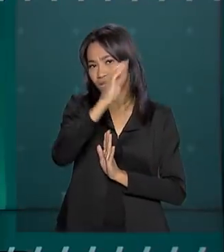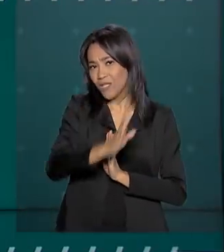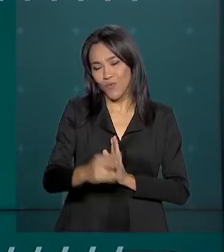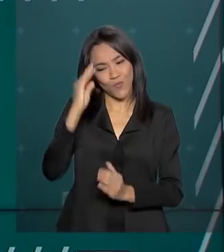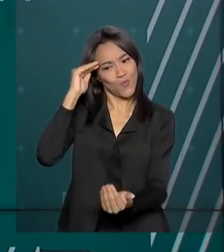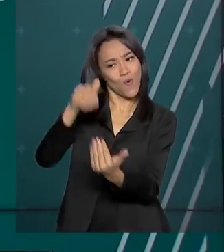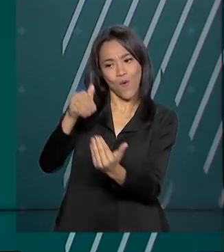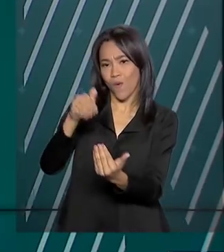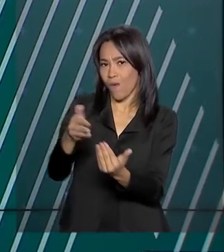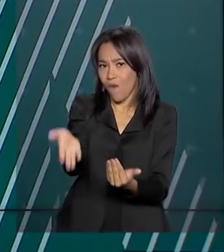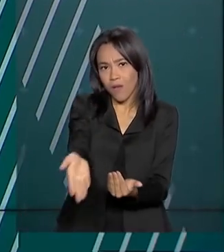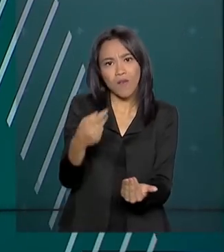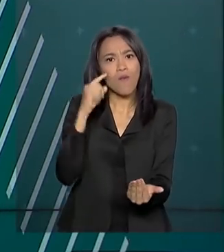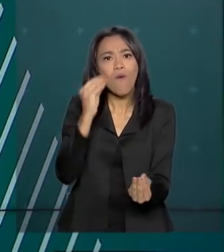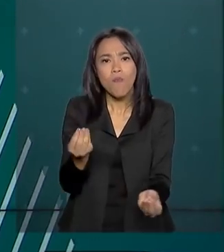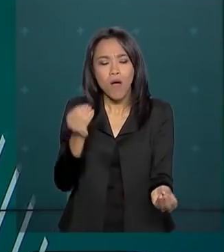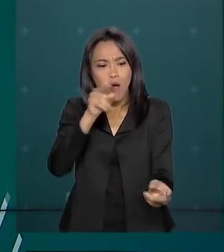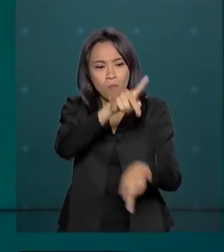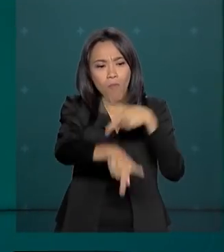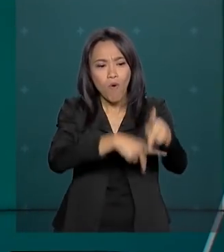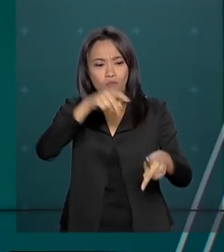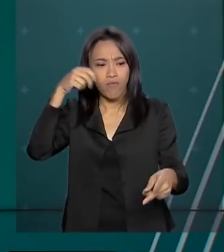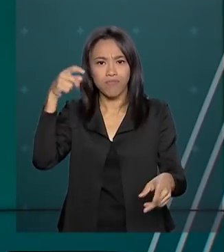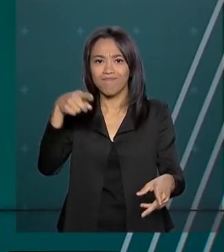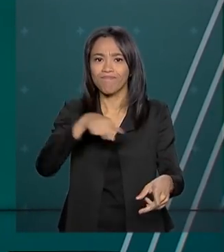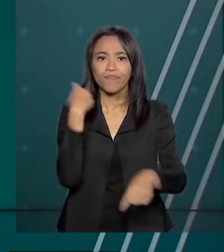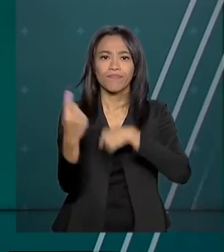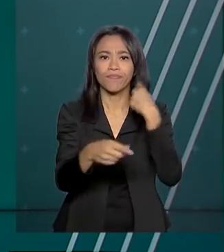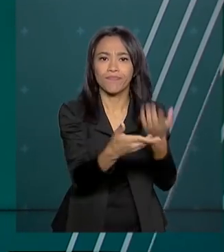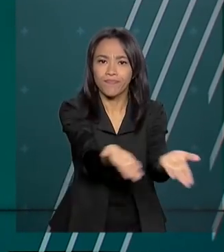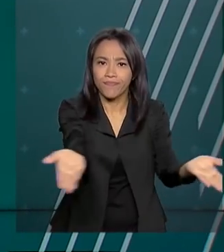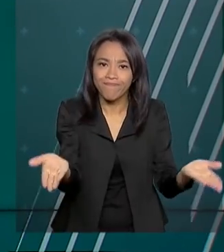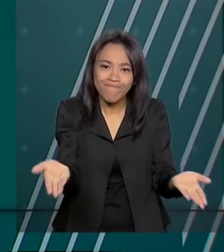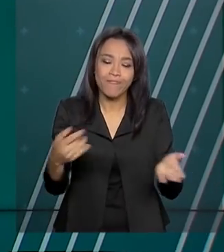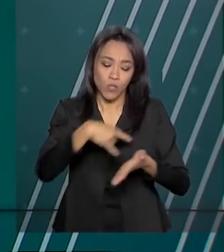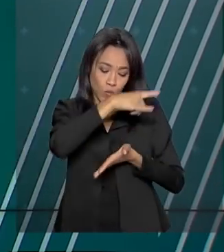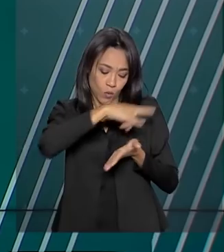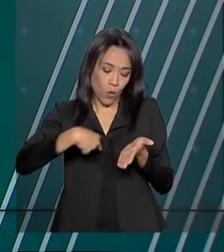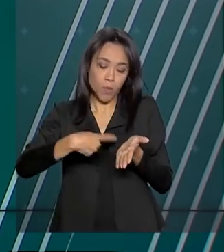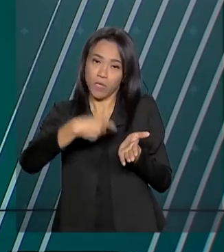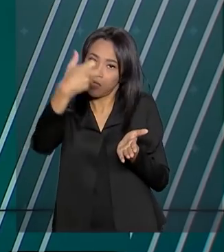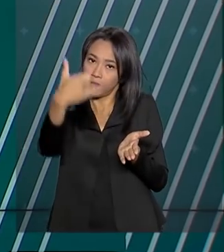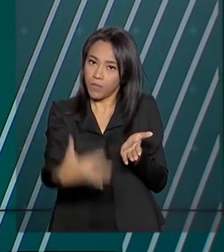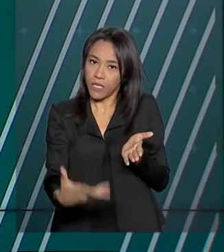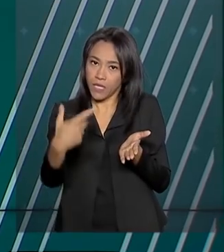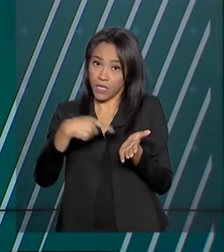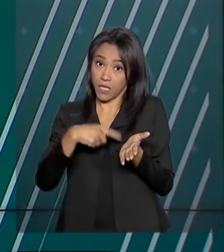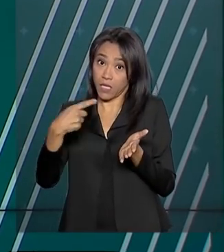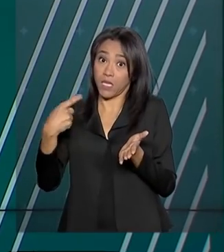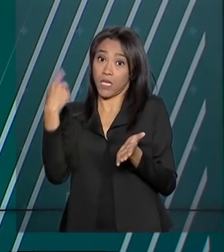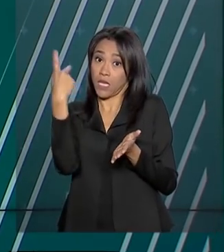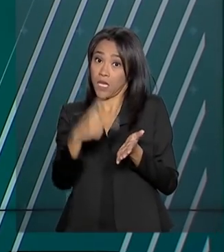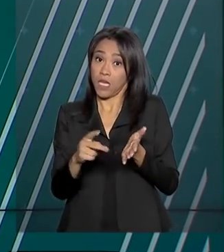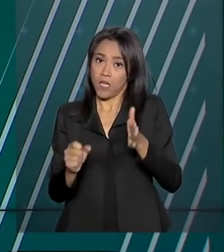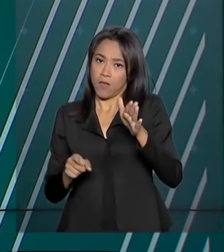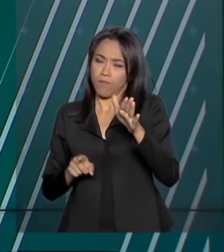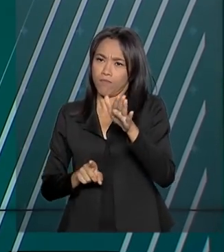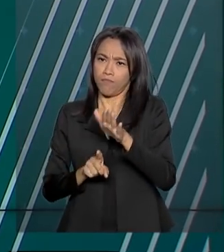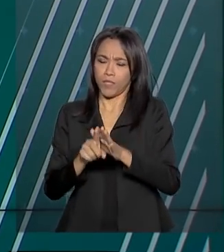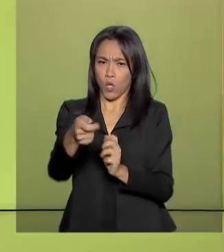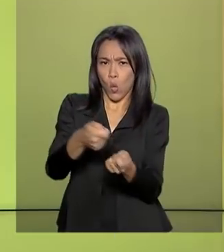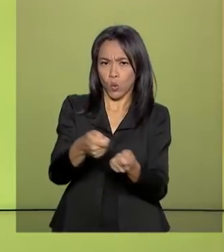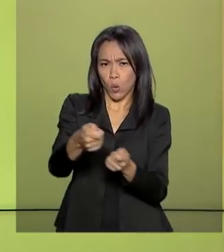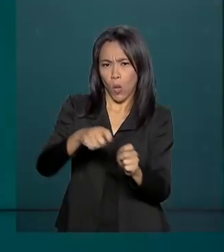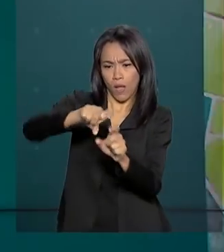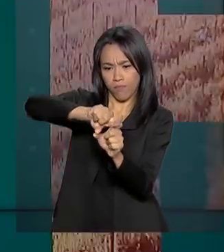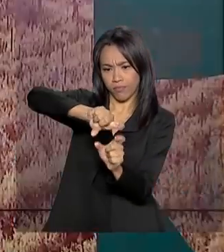foguetes que tem como alvo a população civil. A nota continua afirmando que a ofensiva provocada por militantes que controlam a faixa